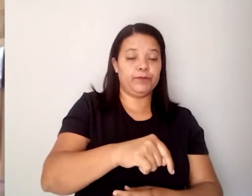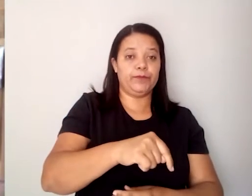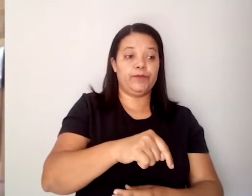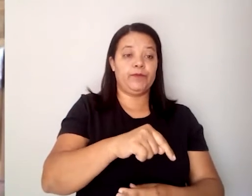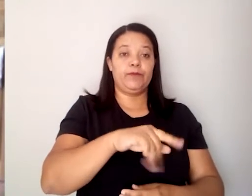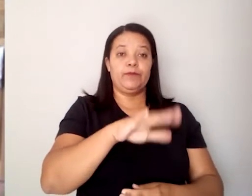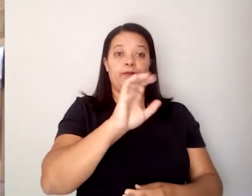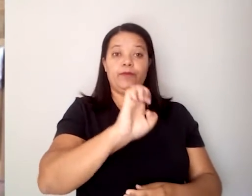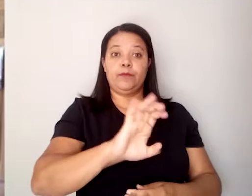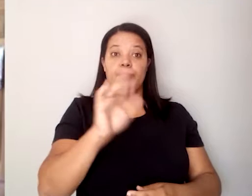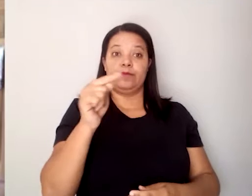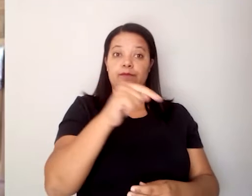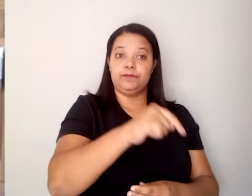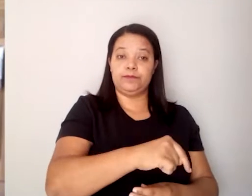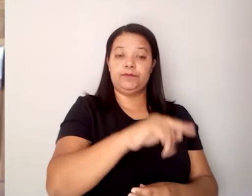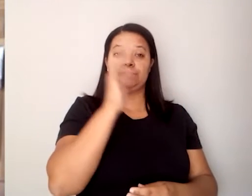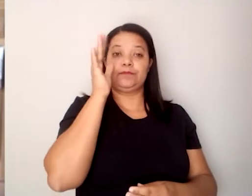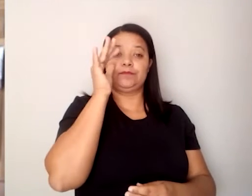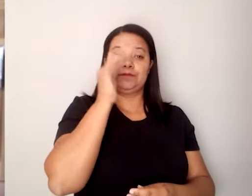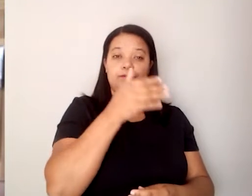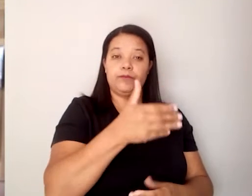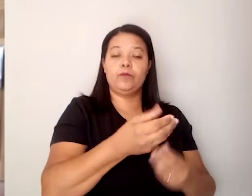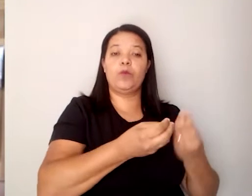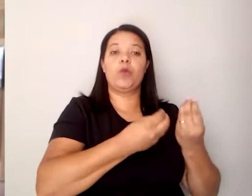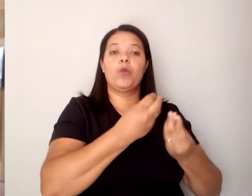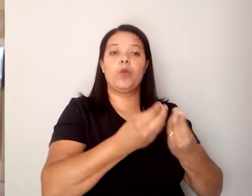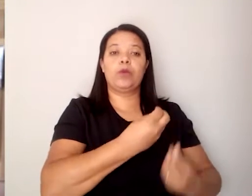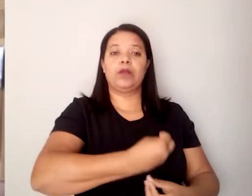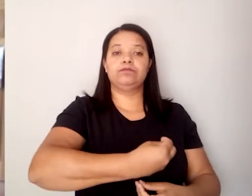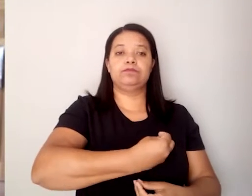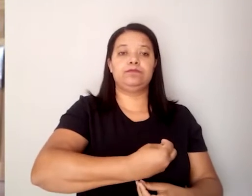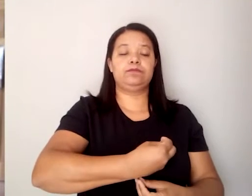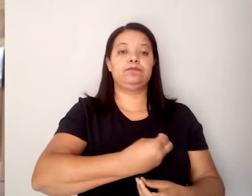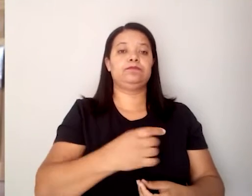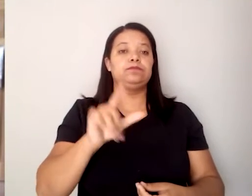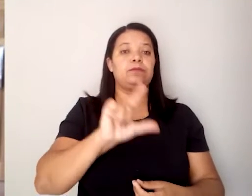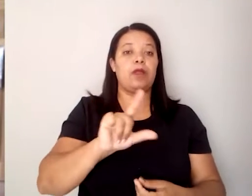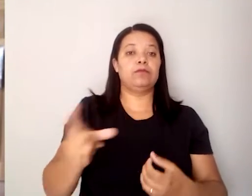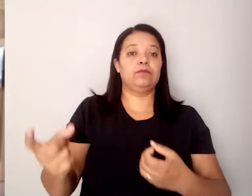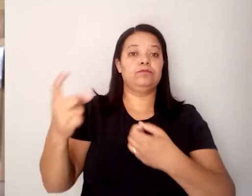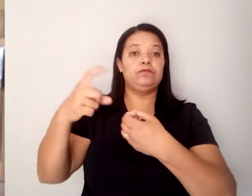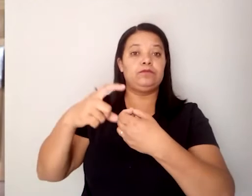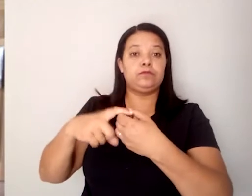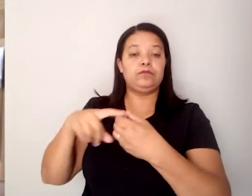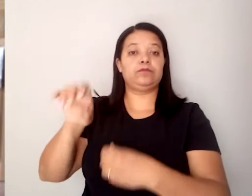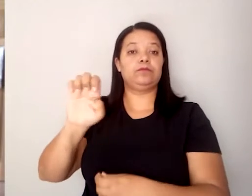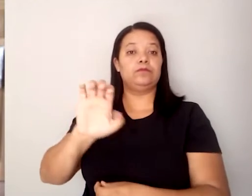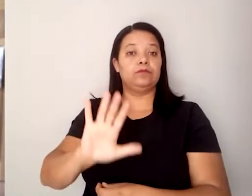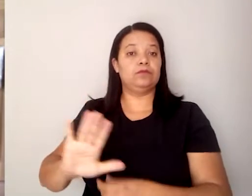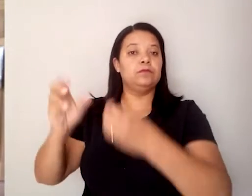encontro de outros agentes aqui, que reportaram esse encontro na Europa, quando voltaram para lá,